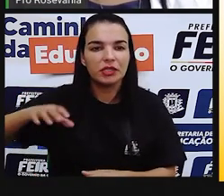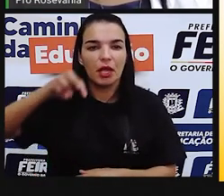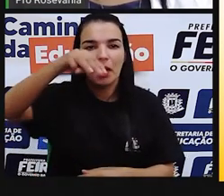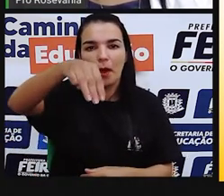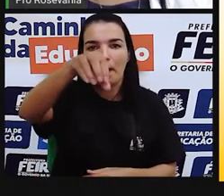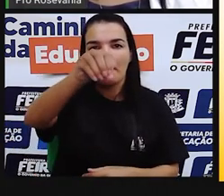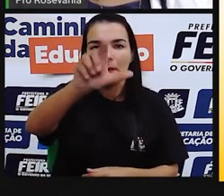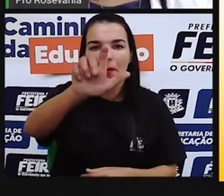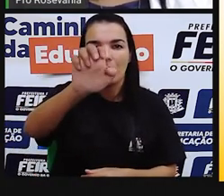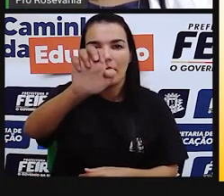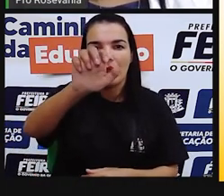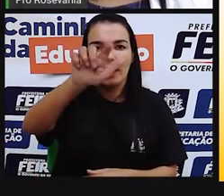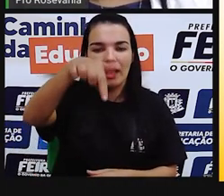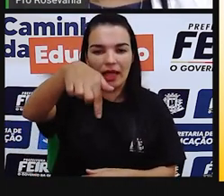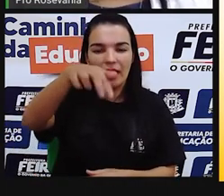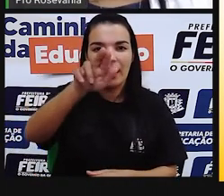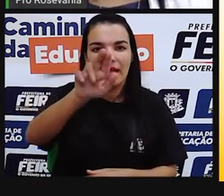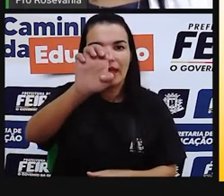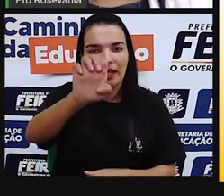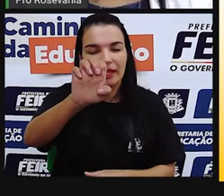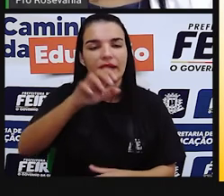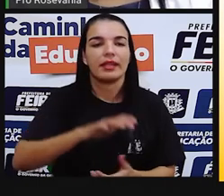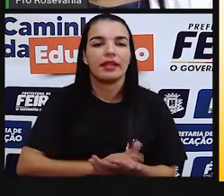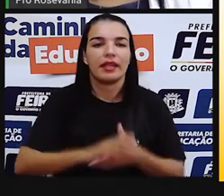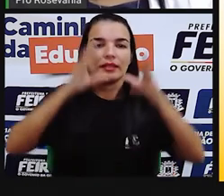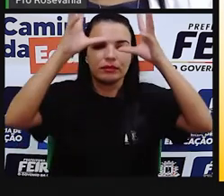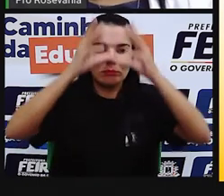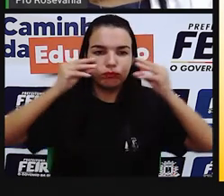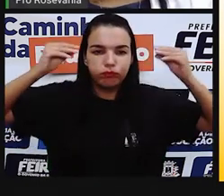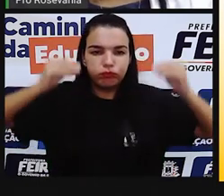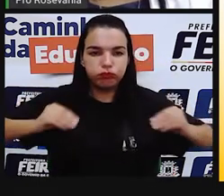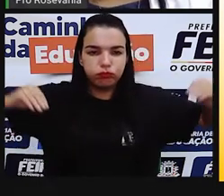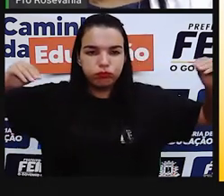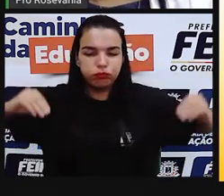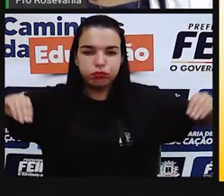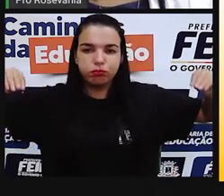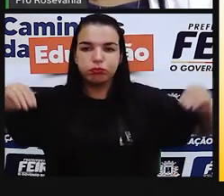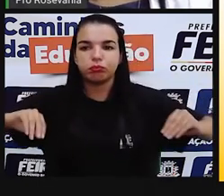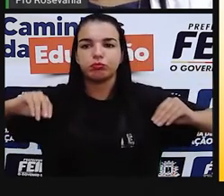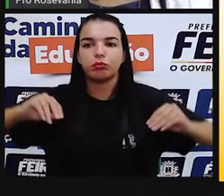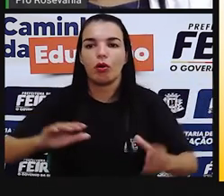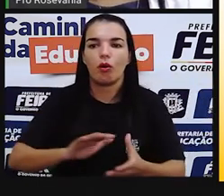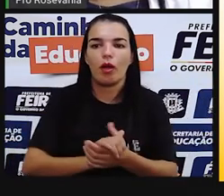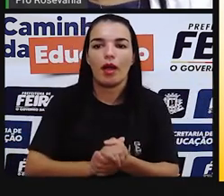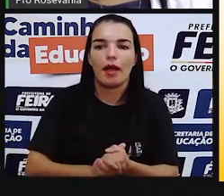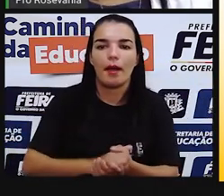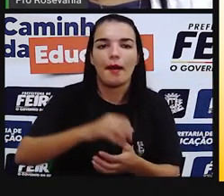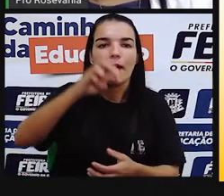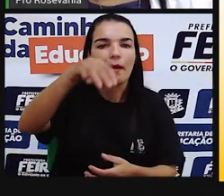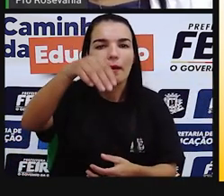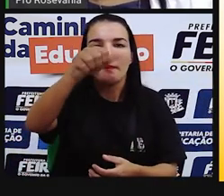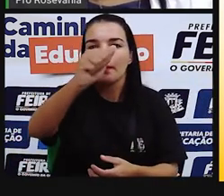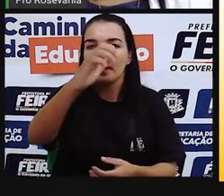Caçula, candomblé, axé, madame, rujúca. Esse é o a gosta. fala muito.